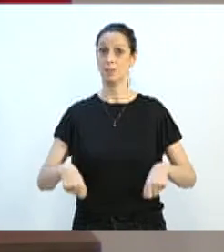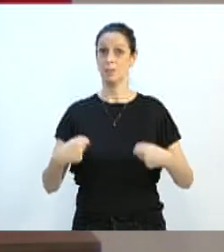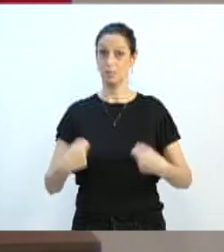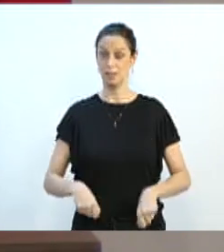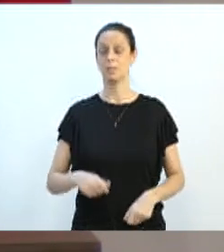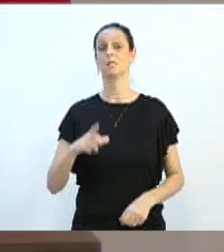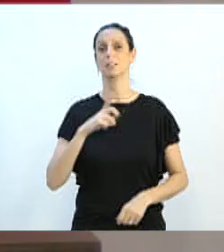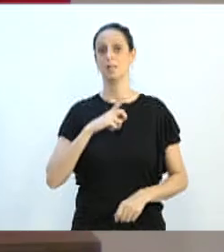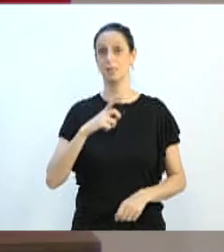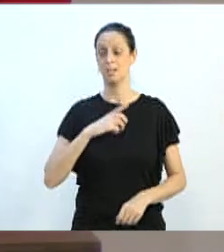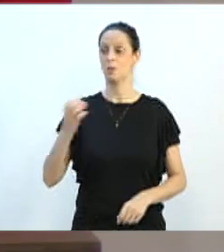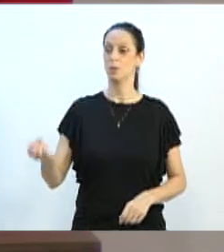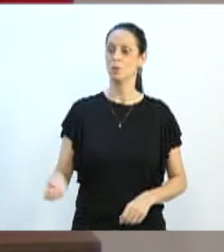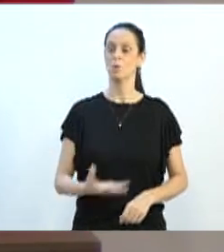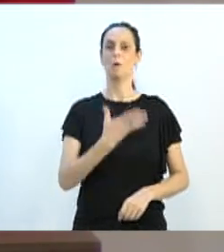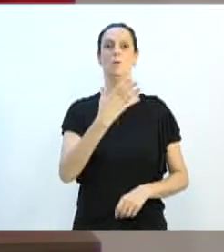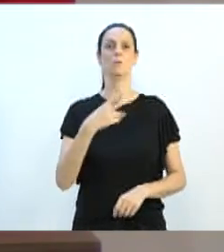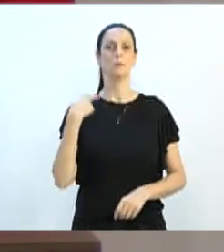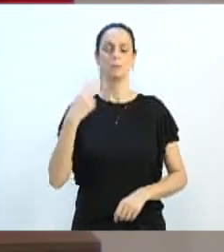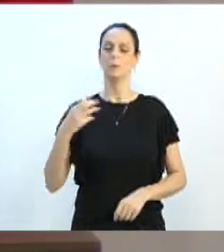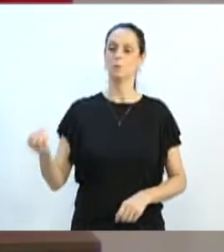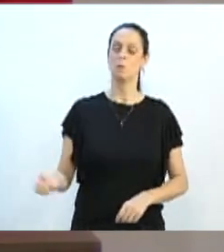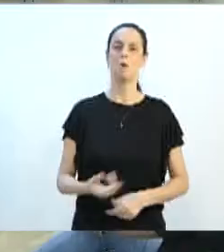oxigenação política e a política também. Obrigado a todos. Uma boa tarde.